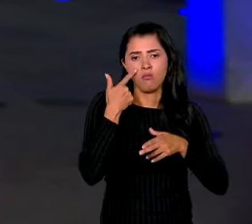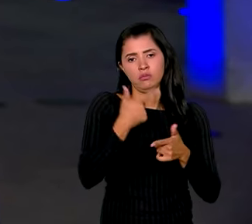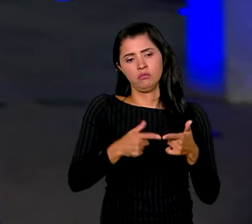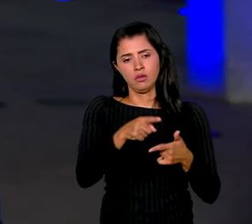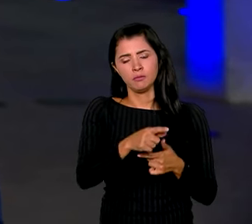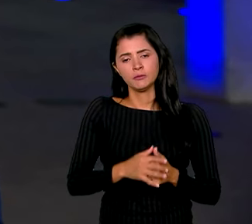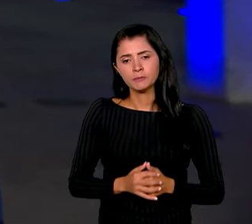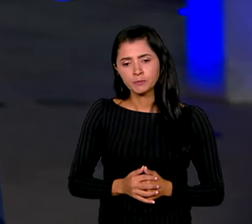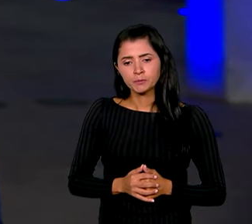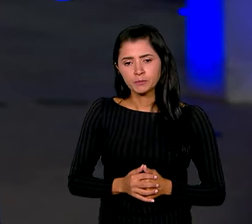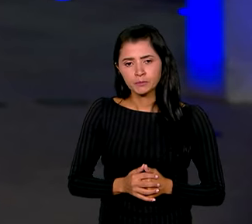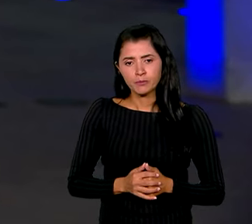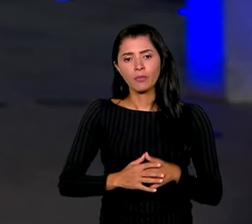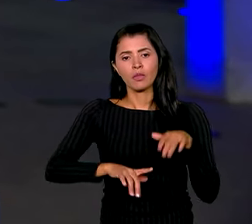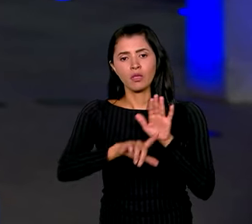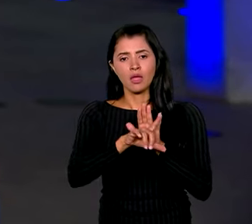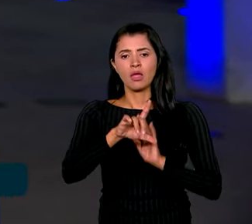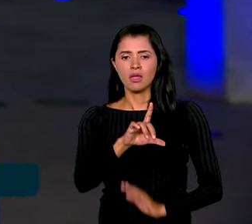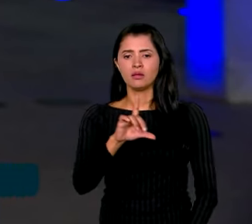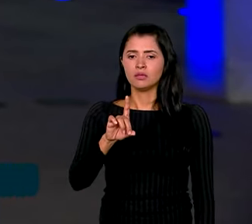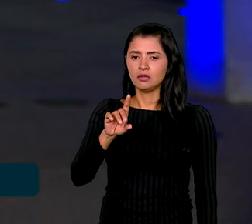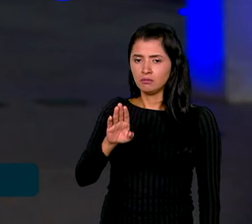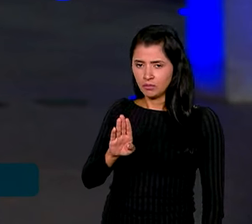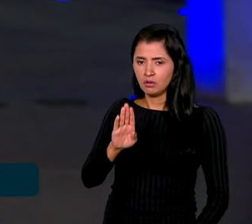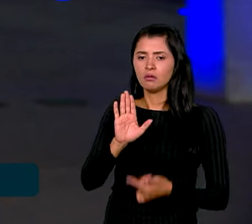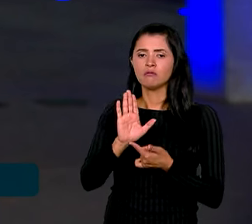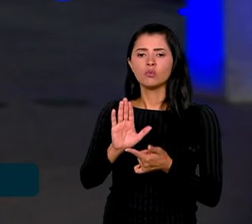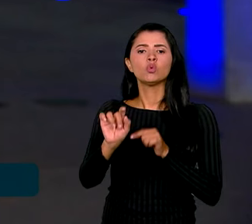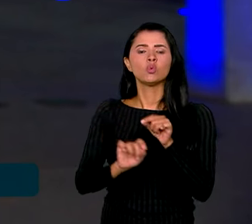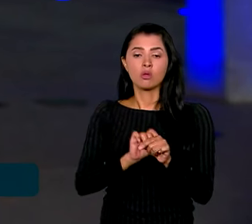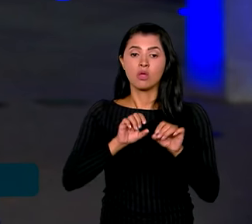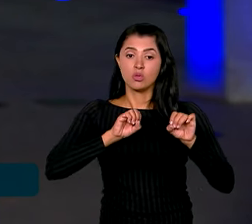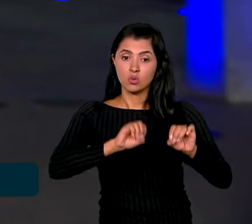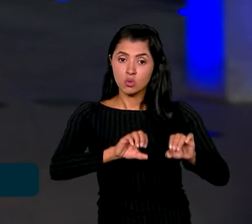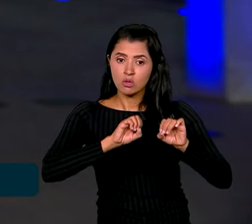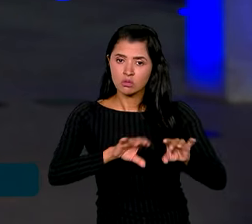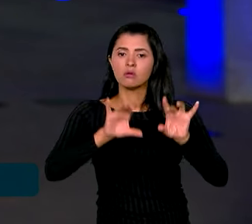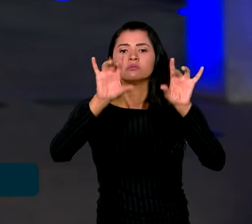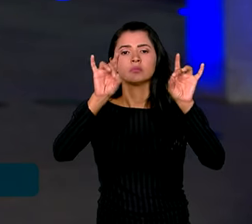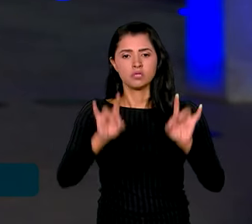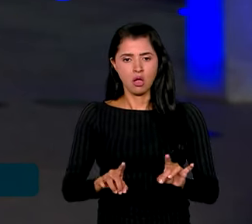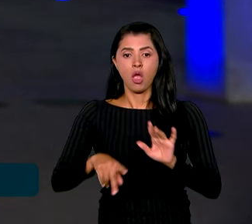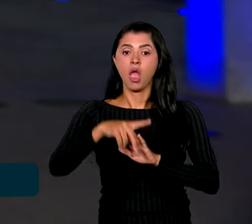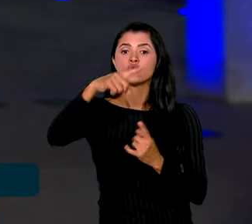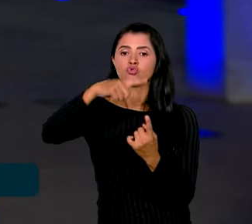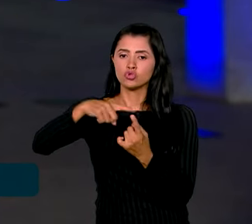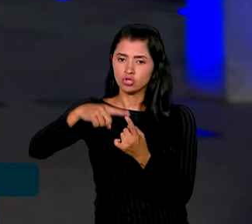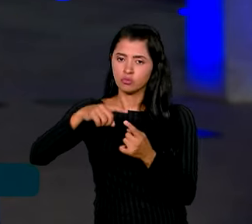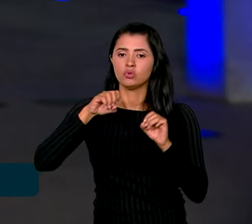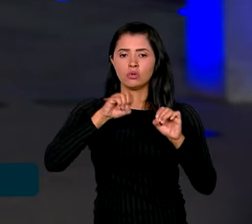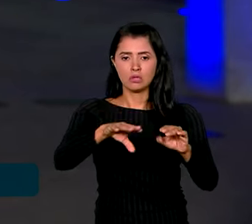A lei de diretrizes e bases da educação nacional estabelece que a educação especial é uma modalidade da educação escolar.